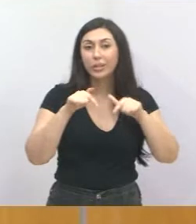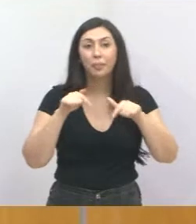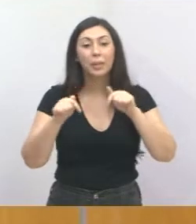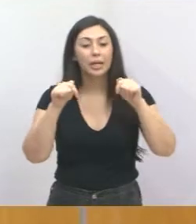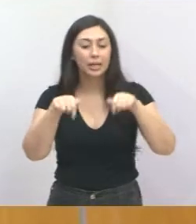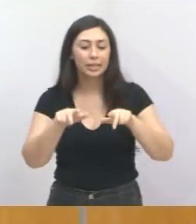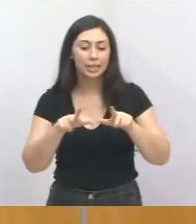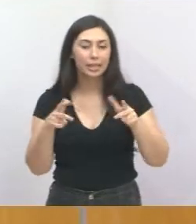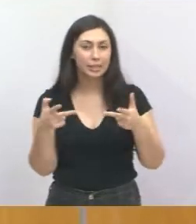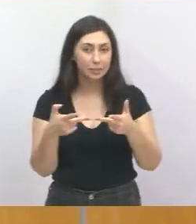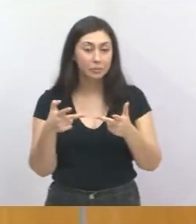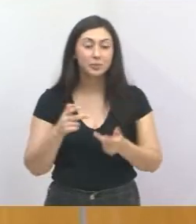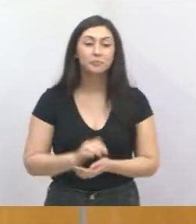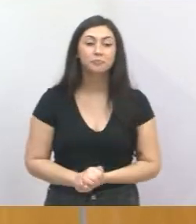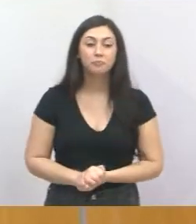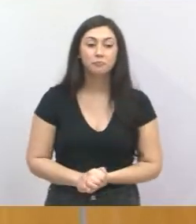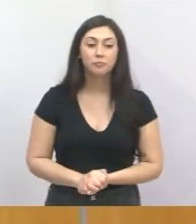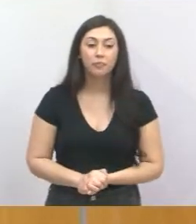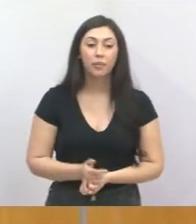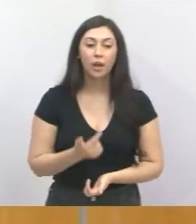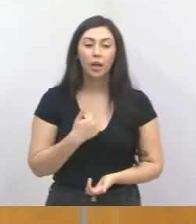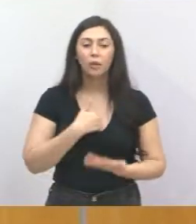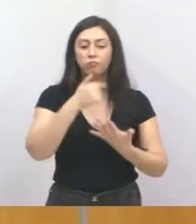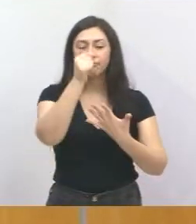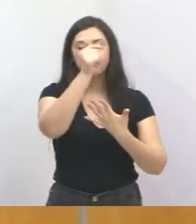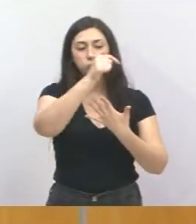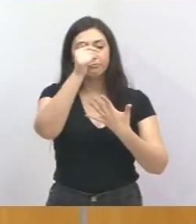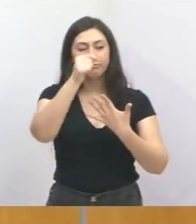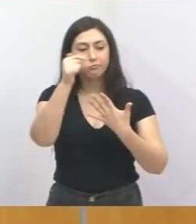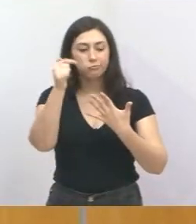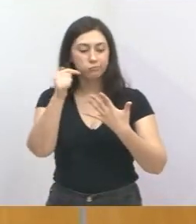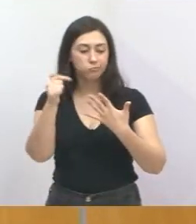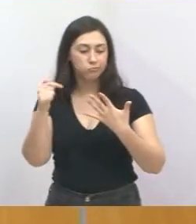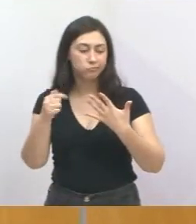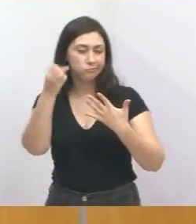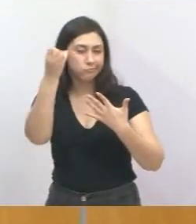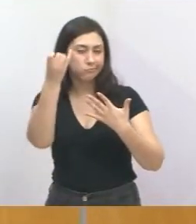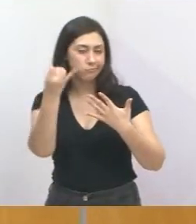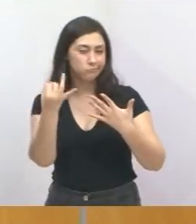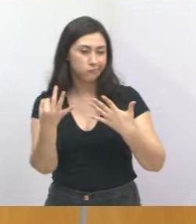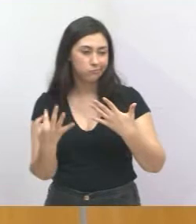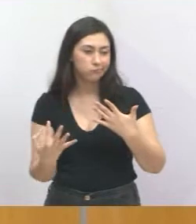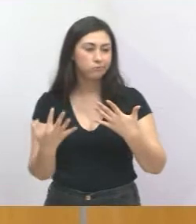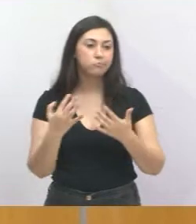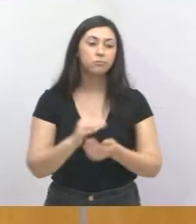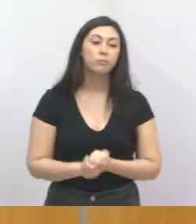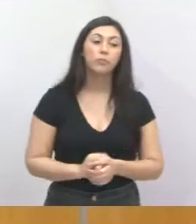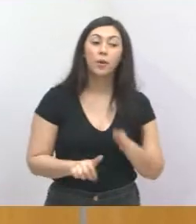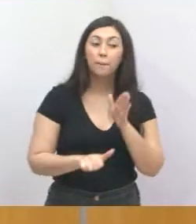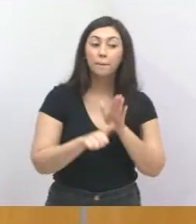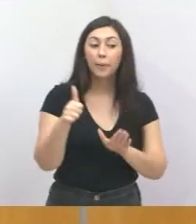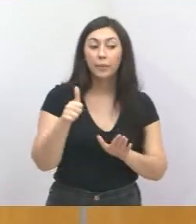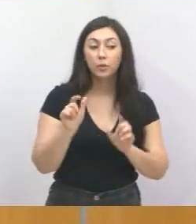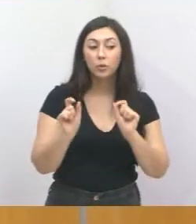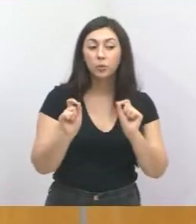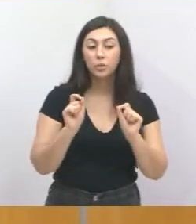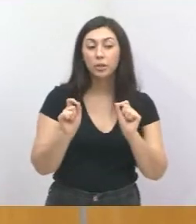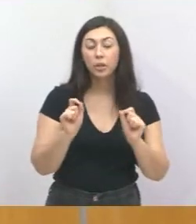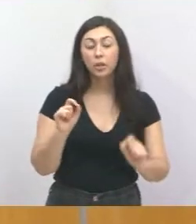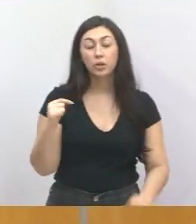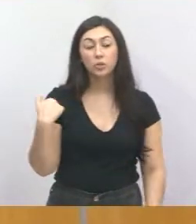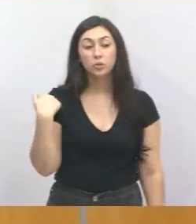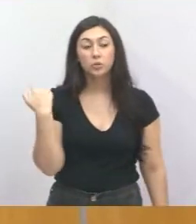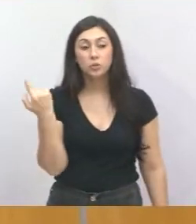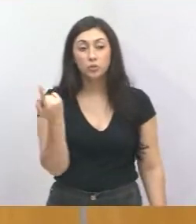Câmara Municipal. Eu destaquei alguns tópicos nessa prestação de contas, o primeiro tópico é que nós